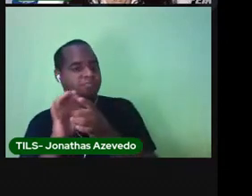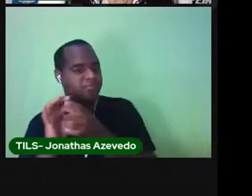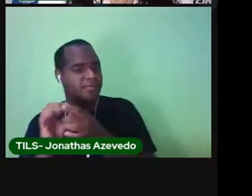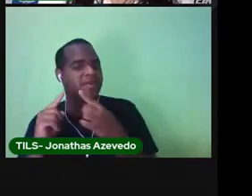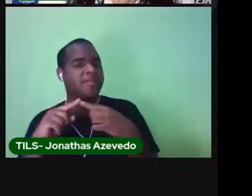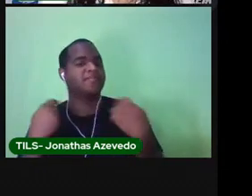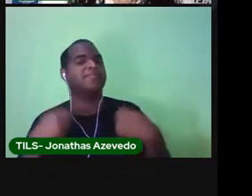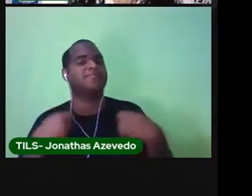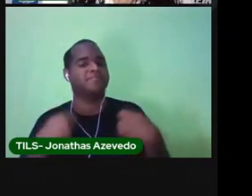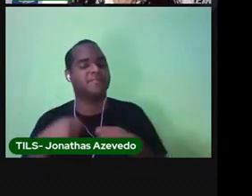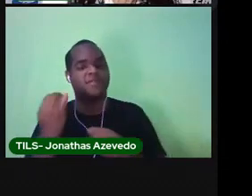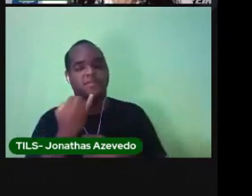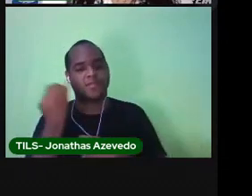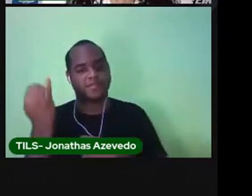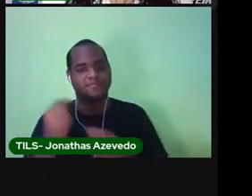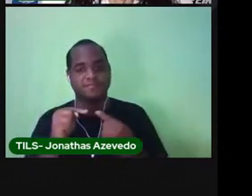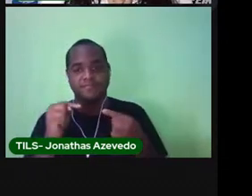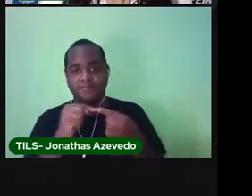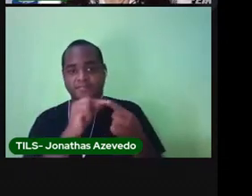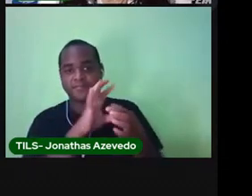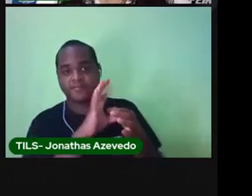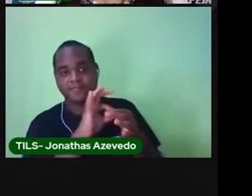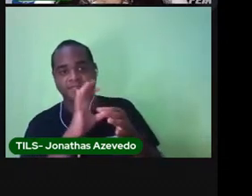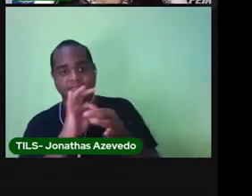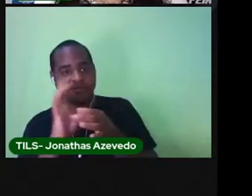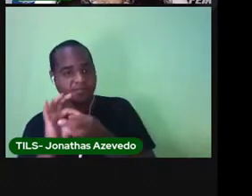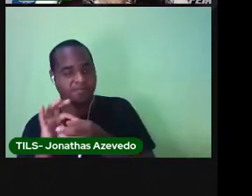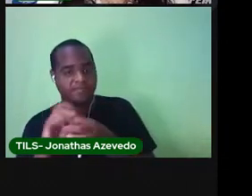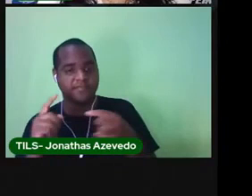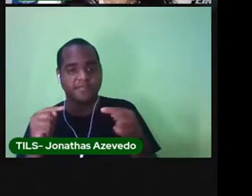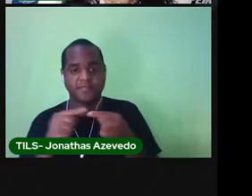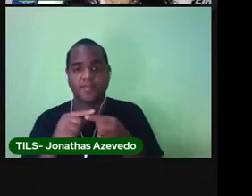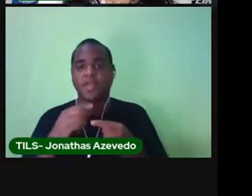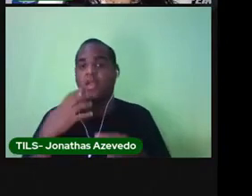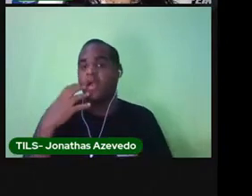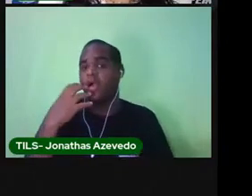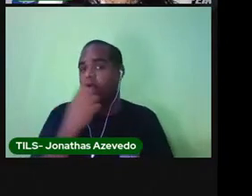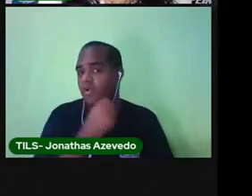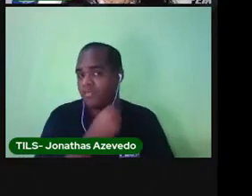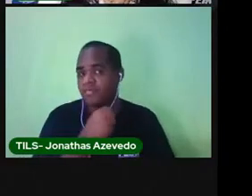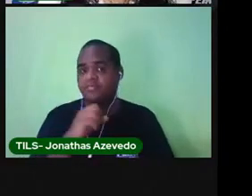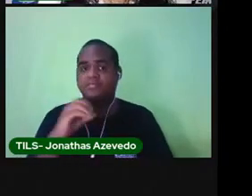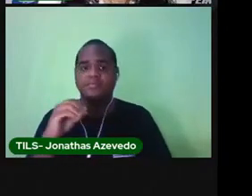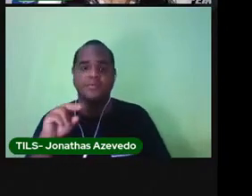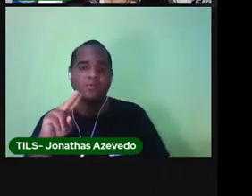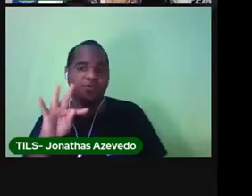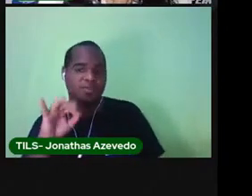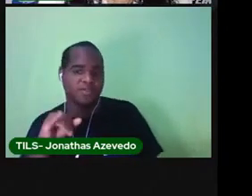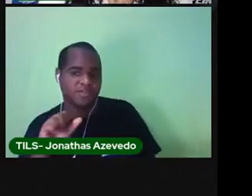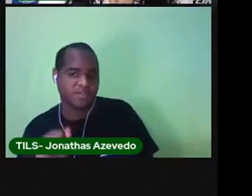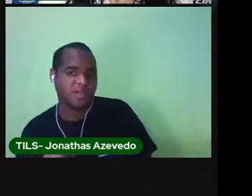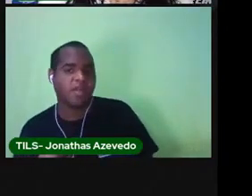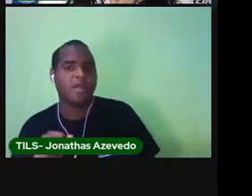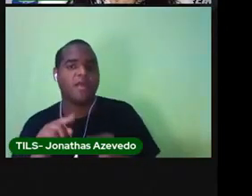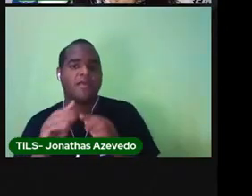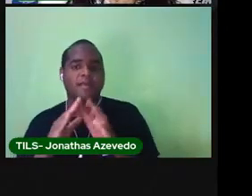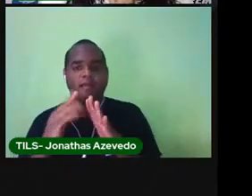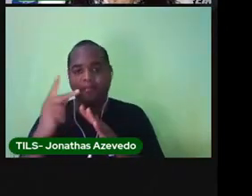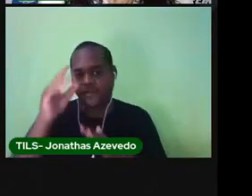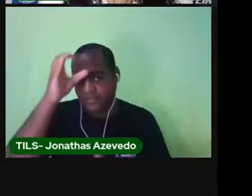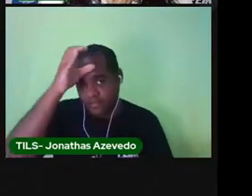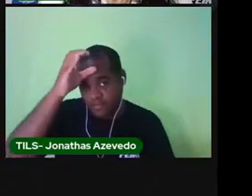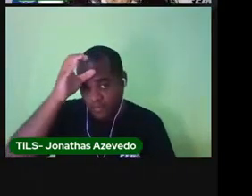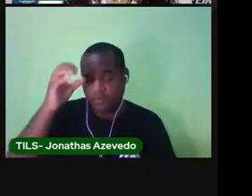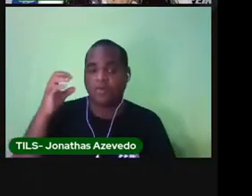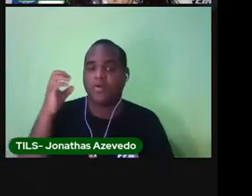que ser. A parlenda é essa. Corre o tia na casa da tia.